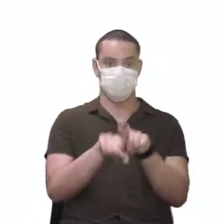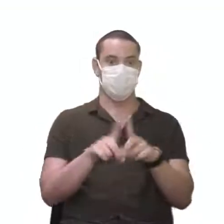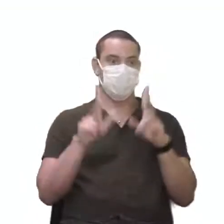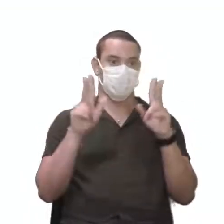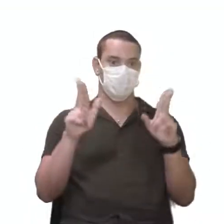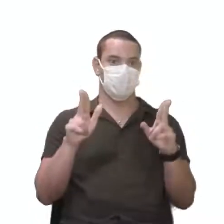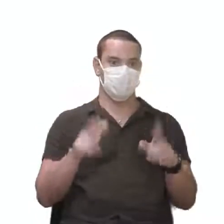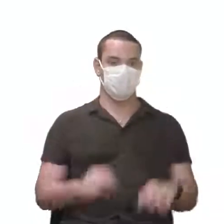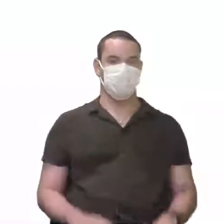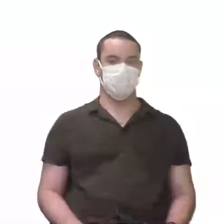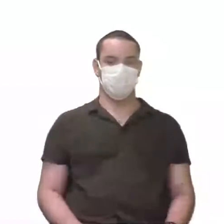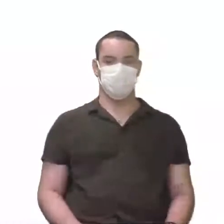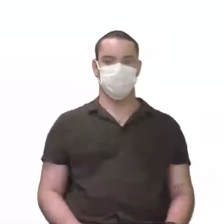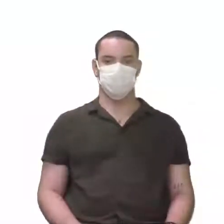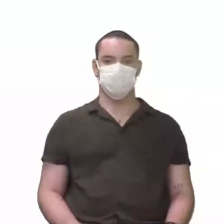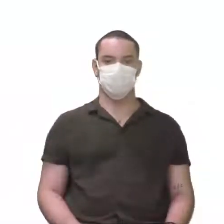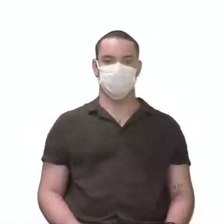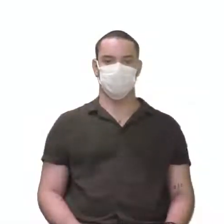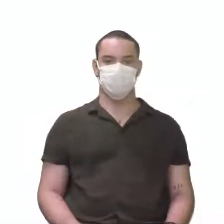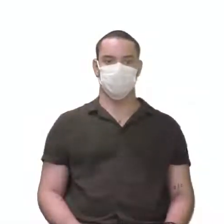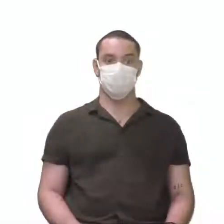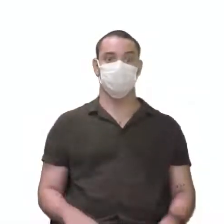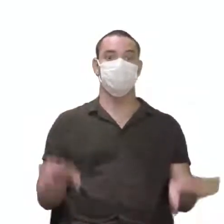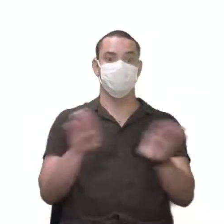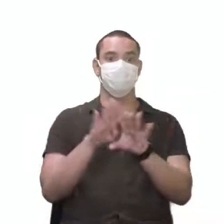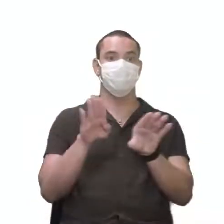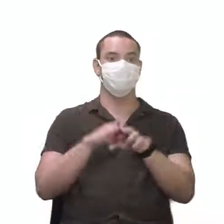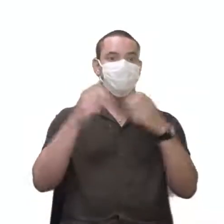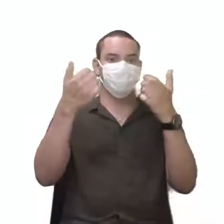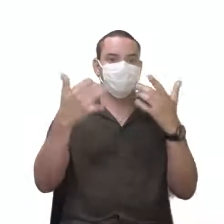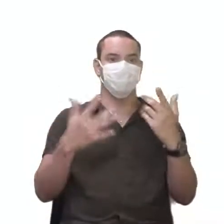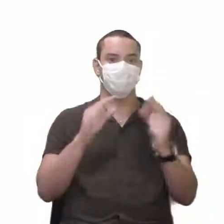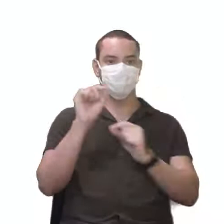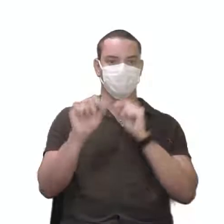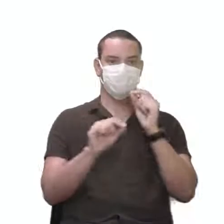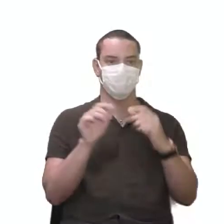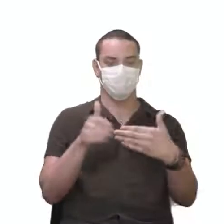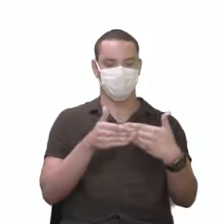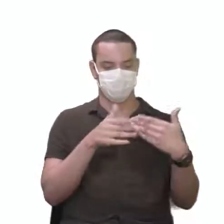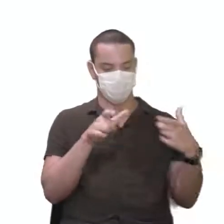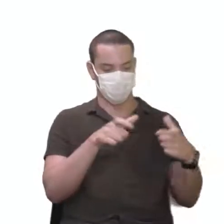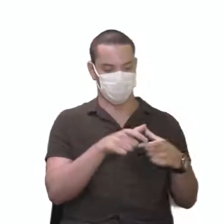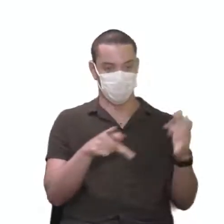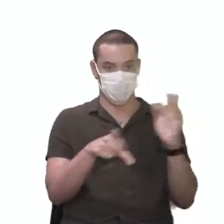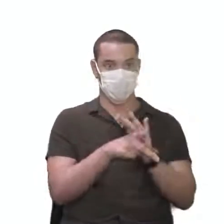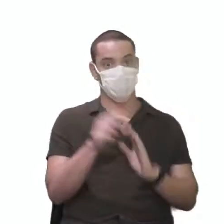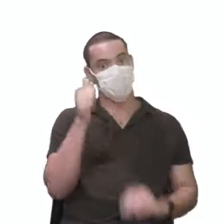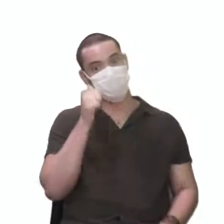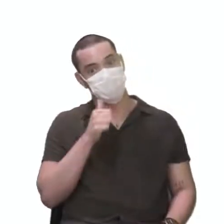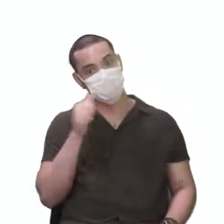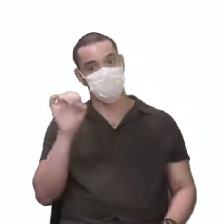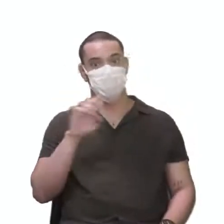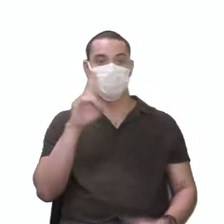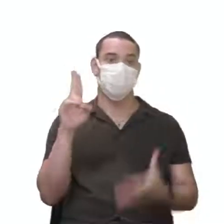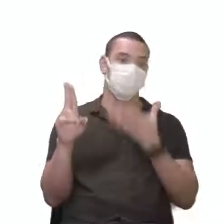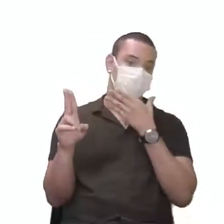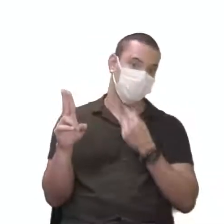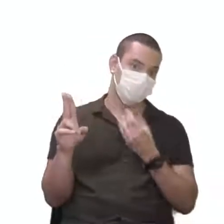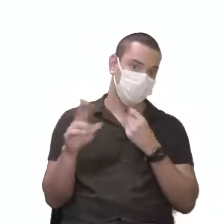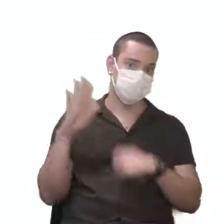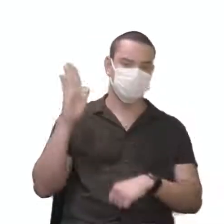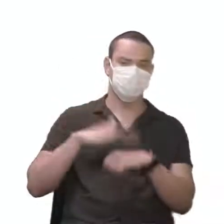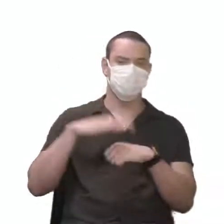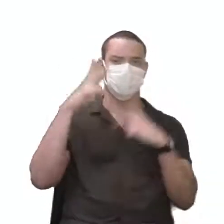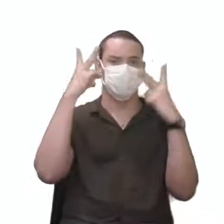tá bom? Então, seguindo, a gente também falou da herança restrita ao sexo. Essa herança restrita ao sexo é